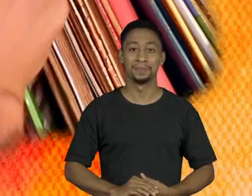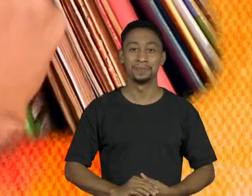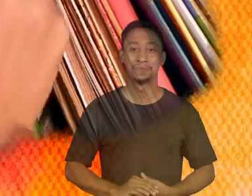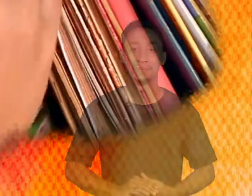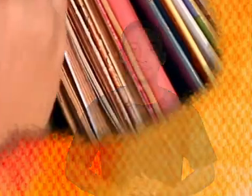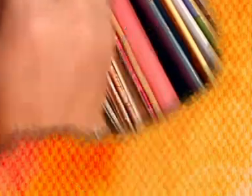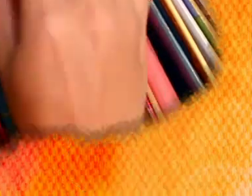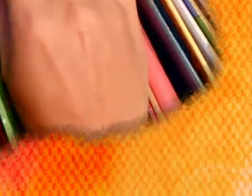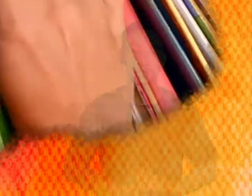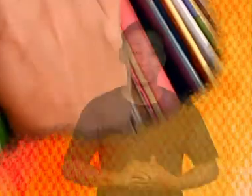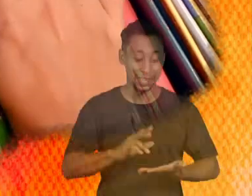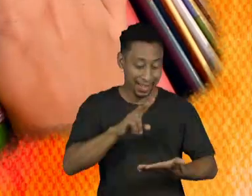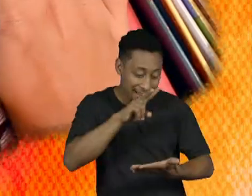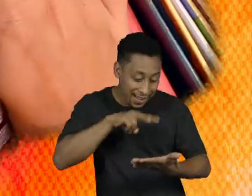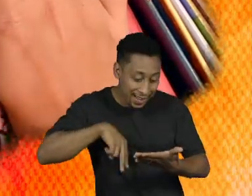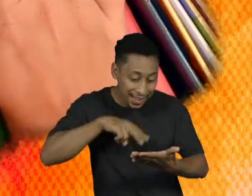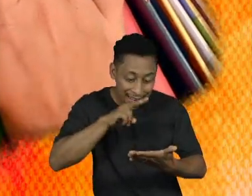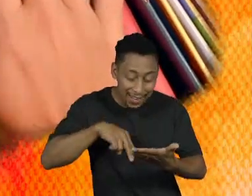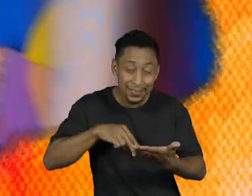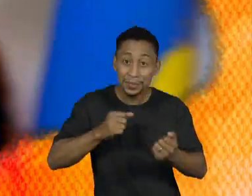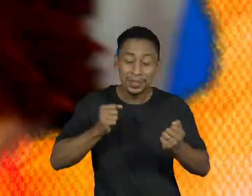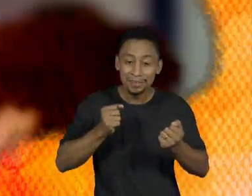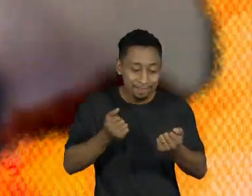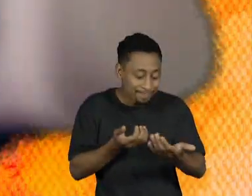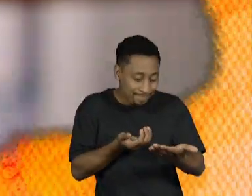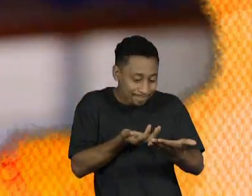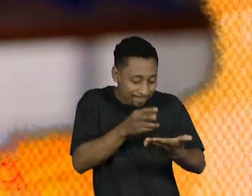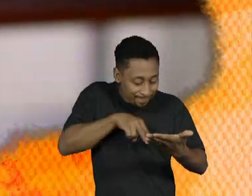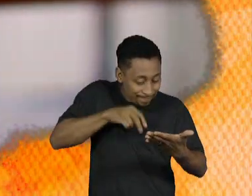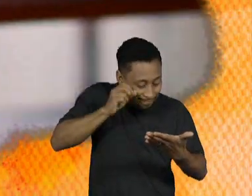A leitura pode realizar sonhos.